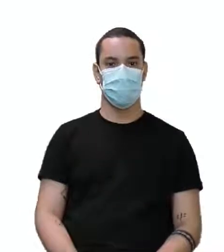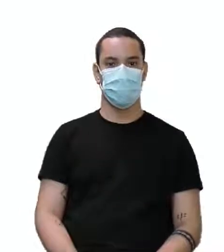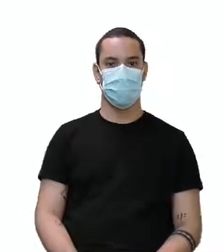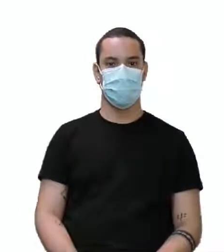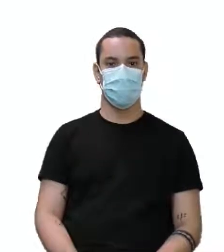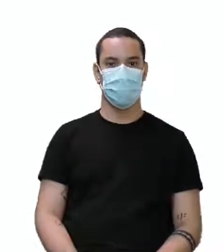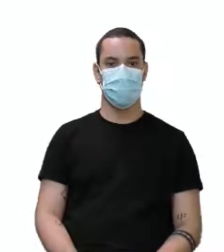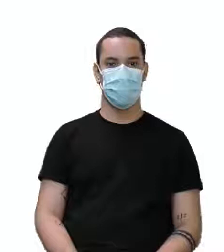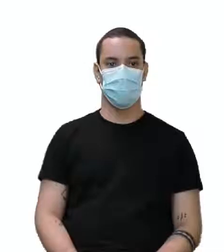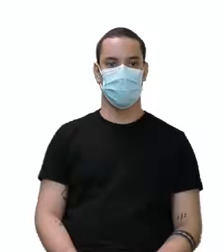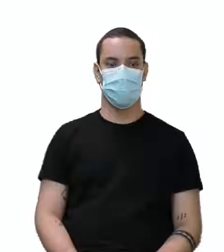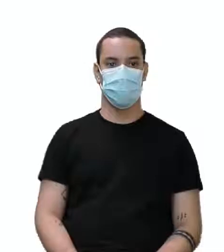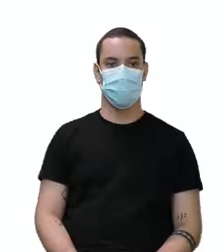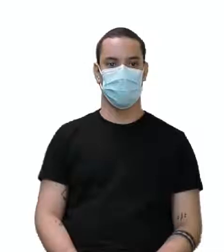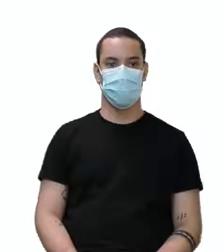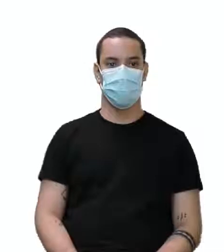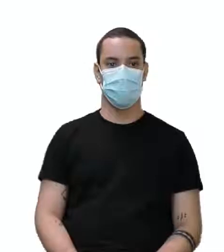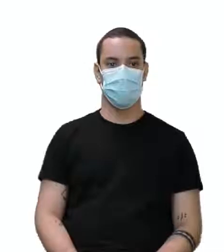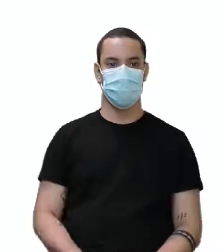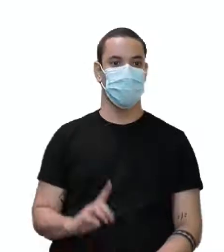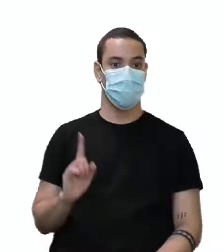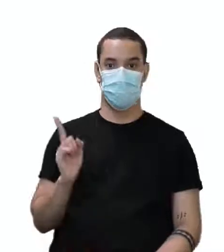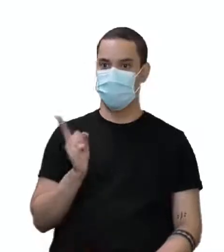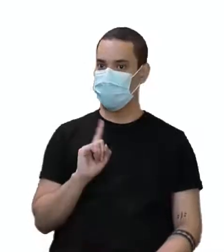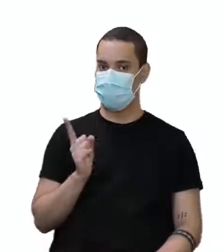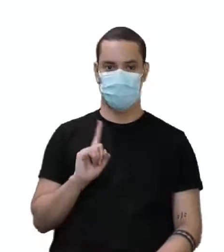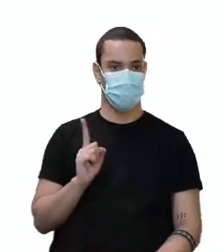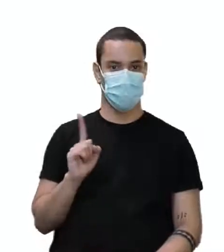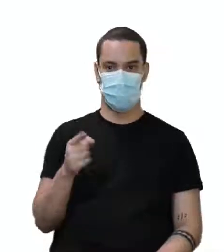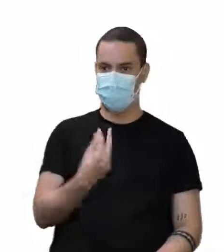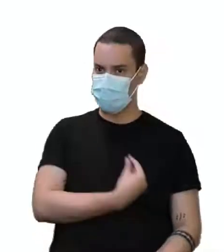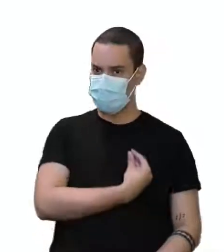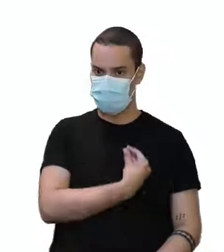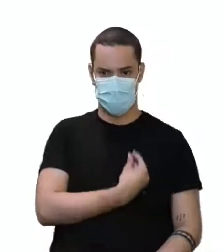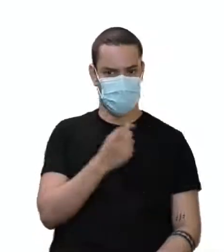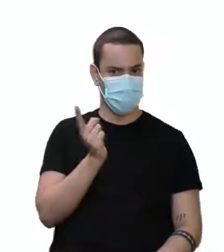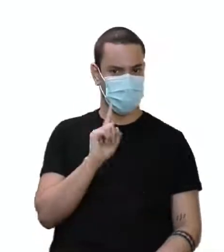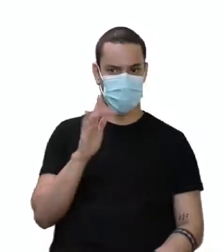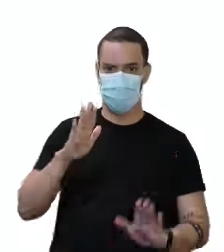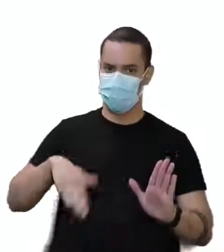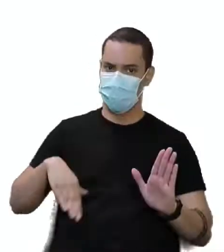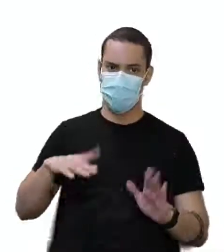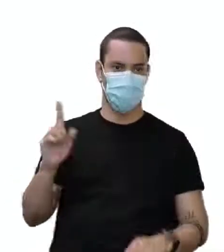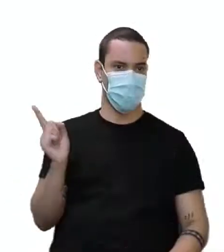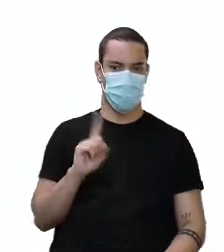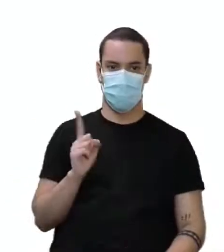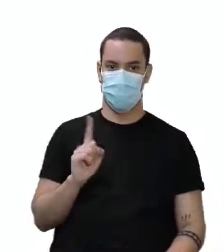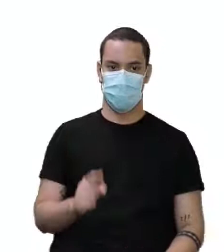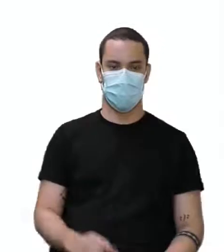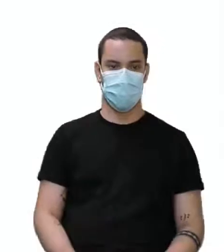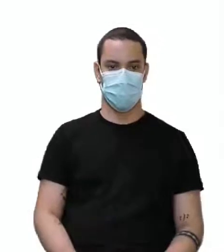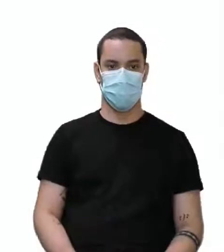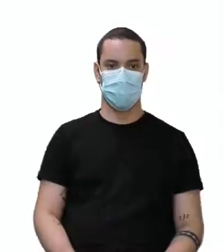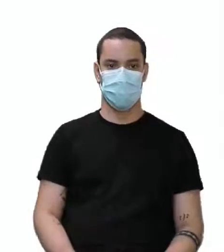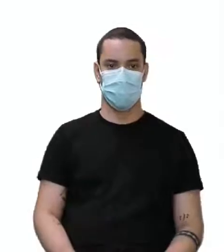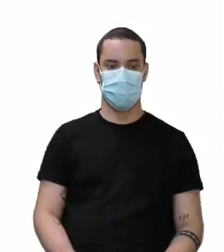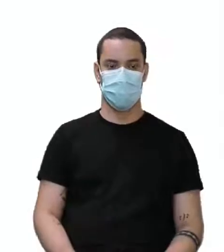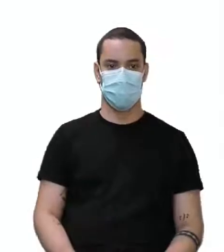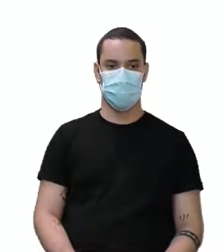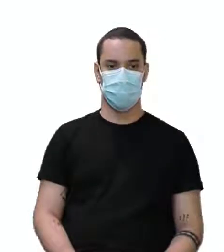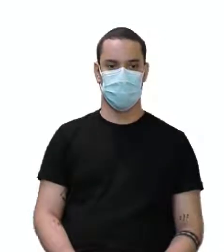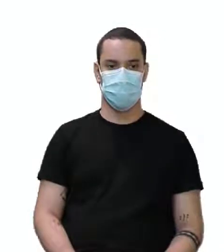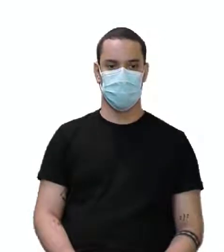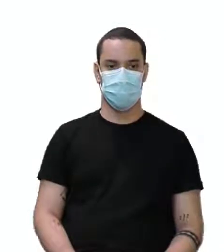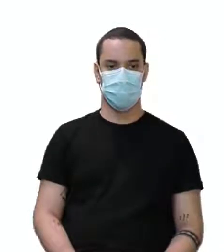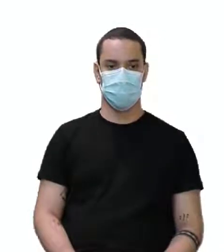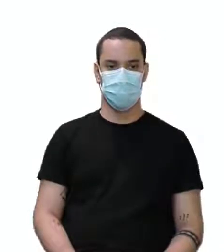No, no, they were not. Não, eles não estavam. Ou, não, só tem aqui a